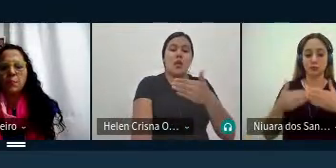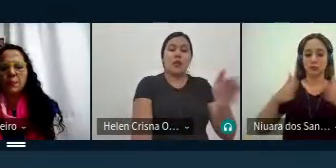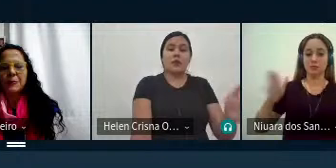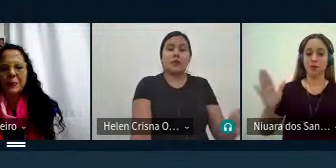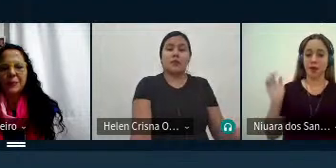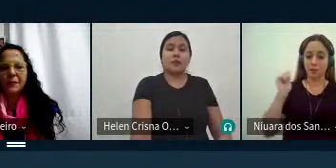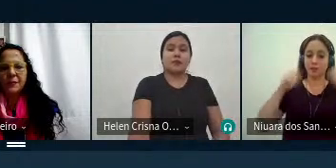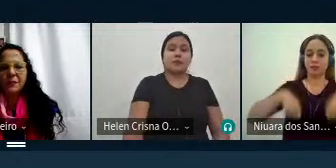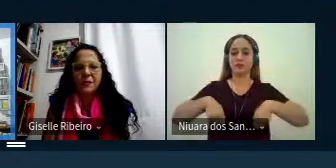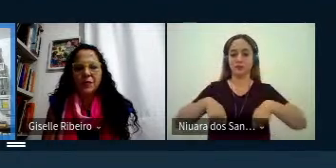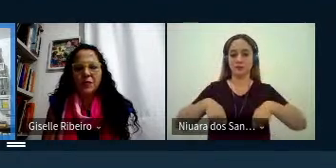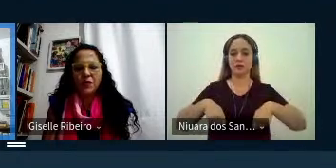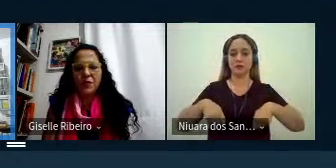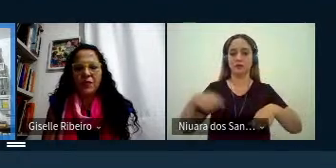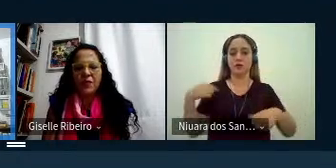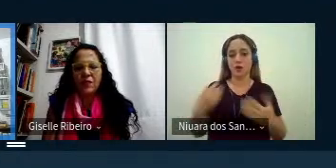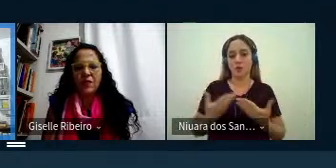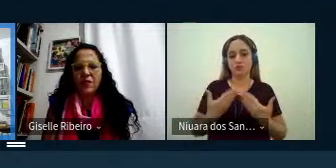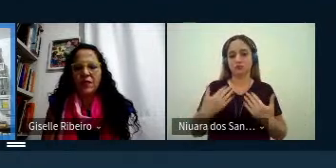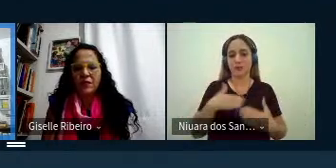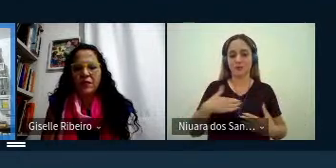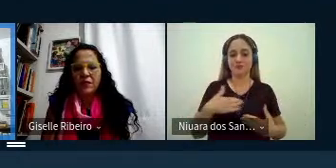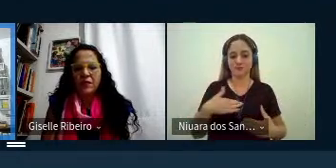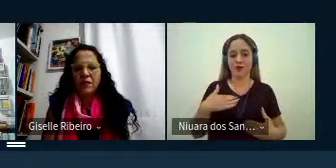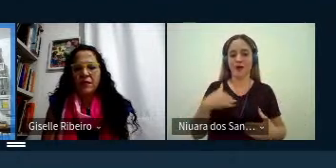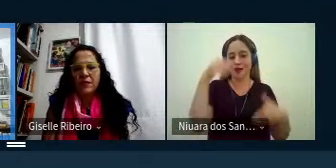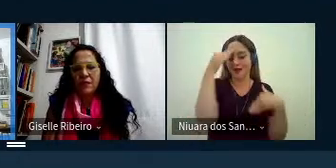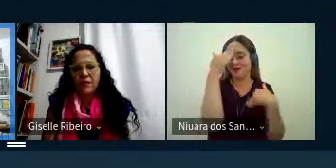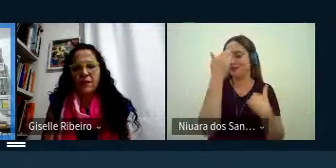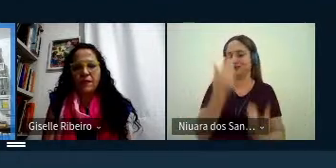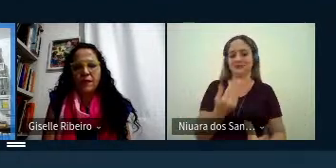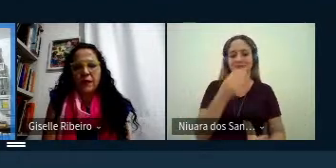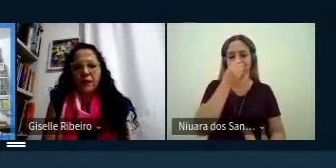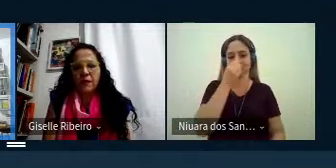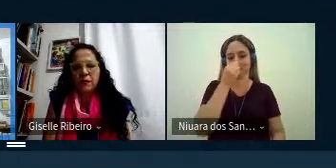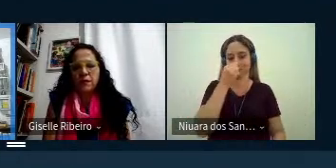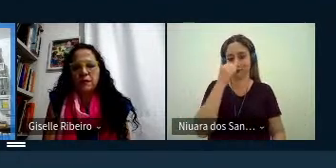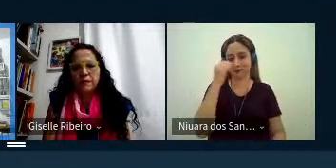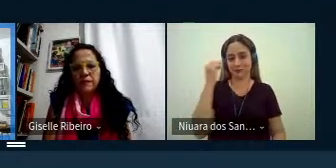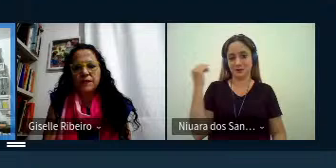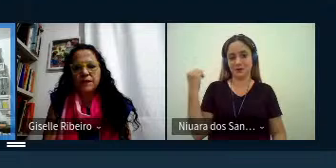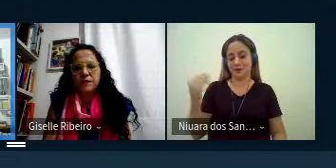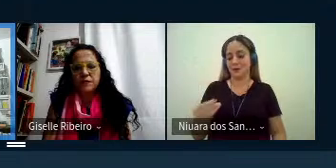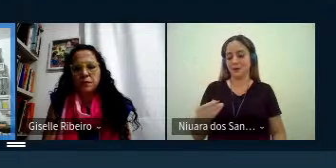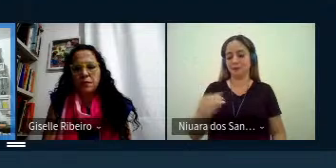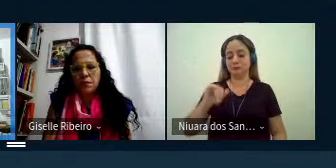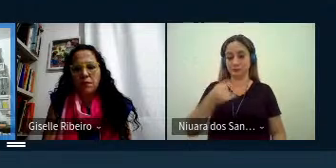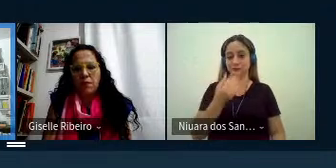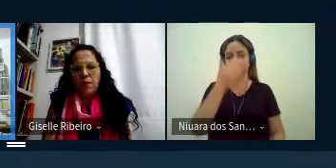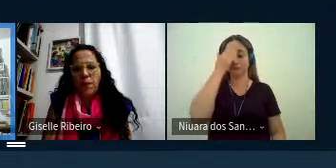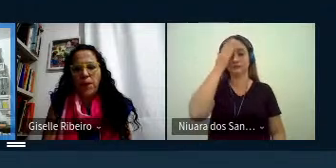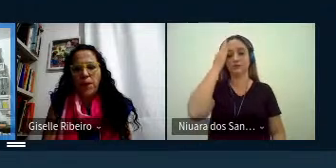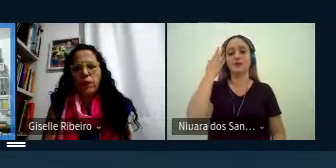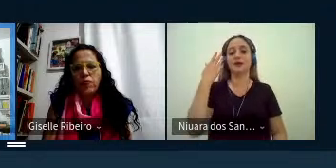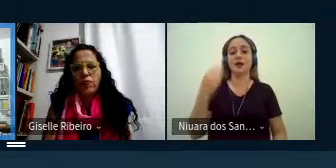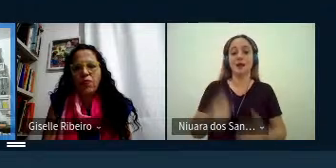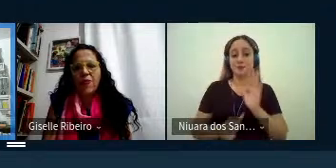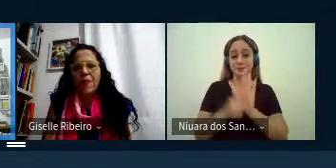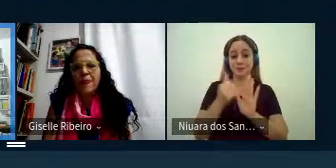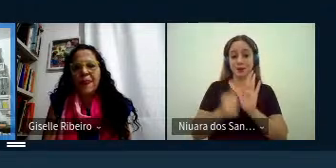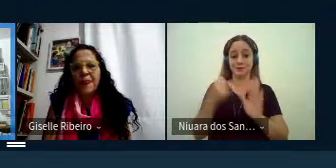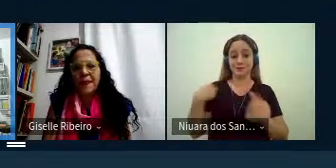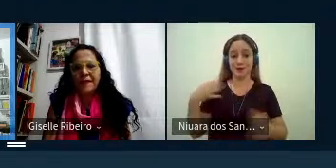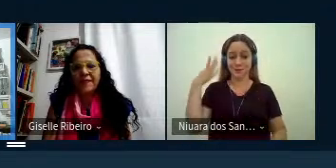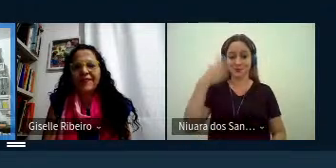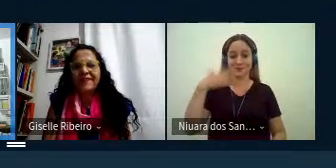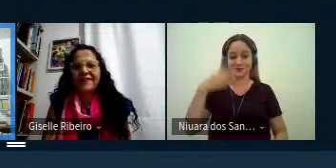então eu gostaria de agradecer muito essa essa oportunidade né é a primeira vez que eu participo de um evento